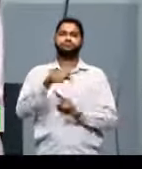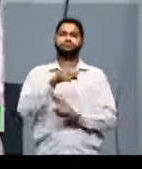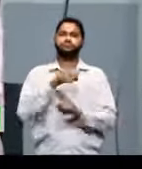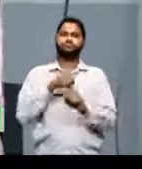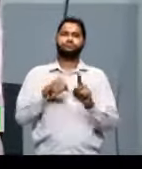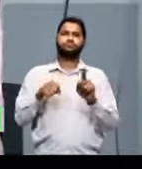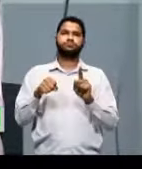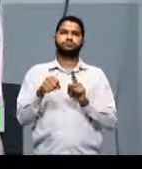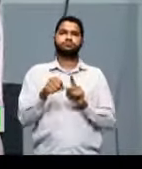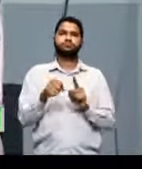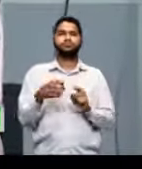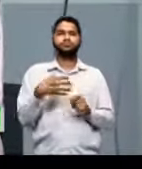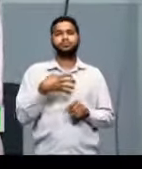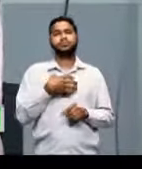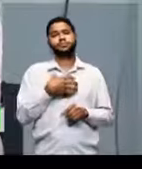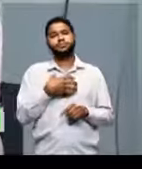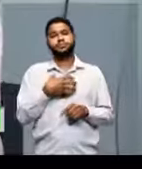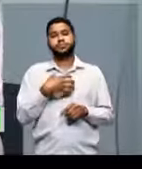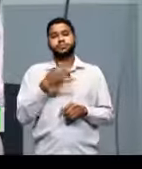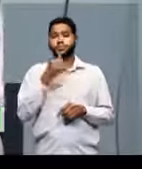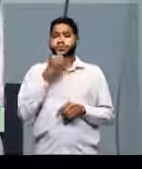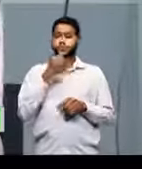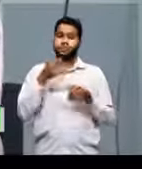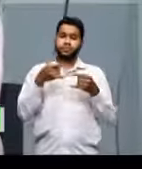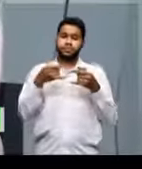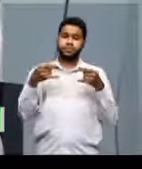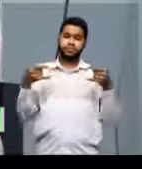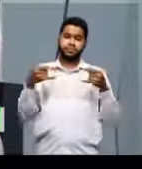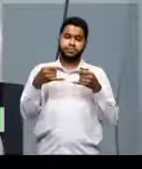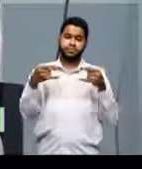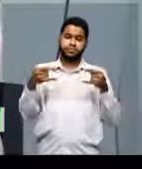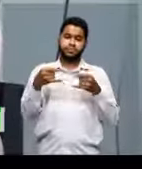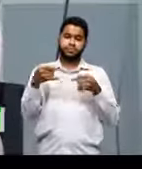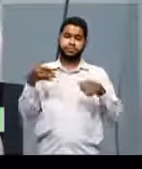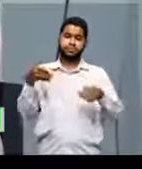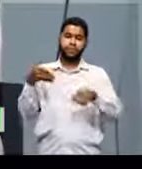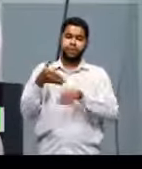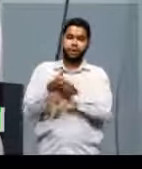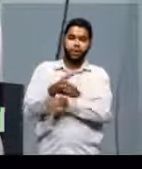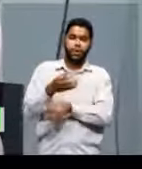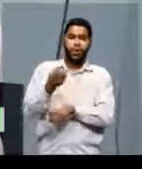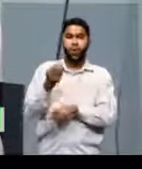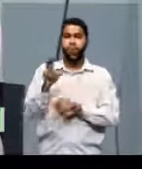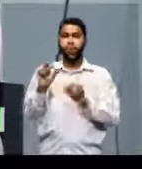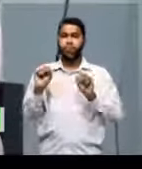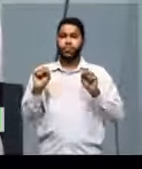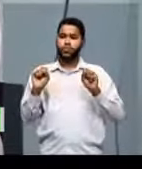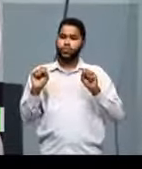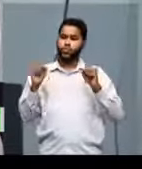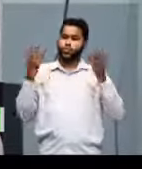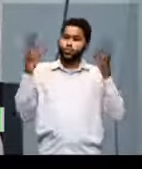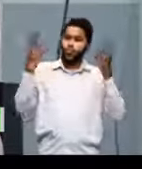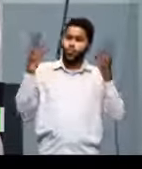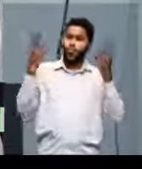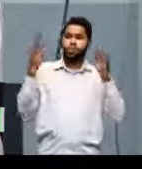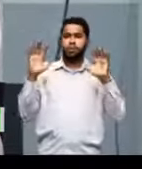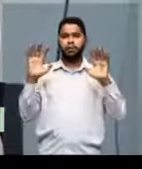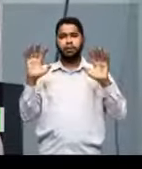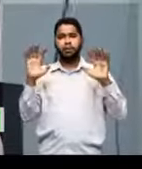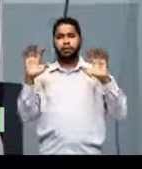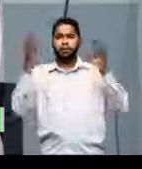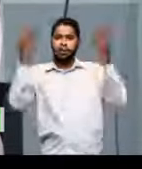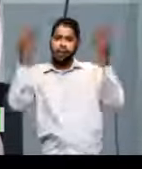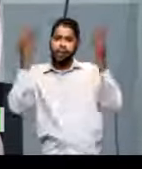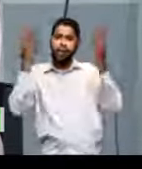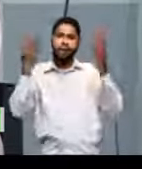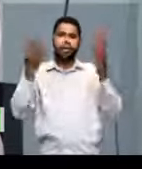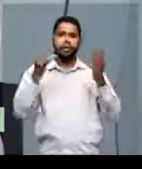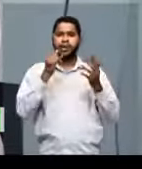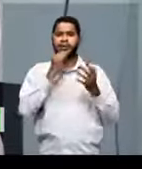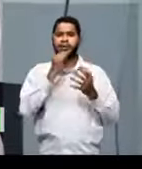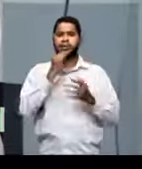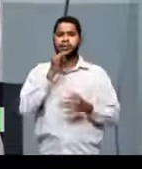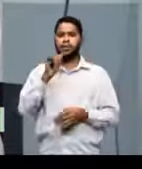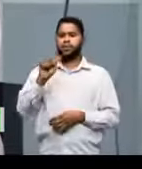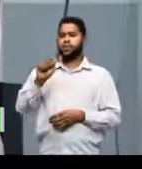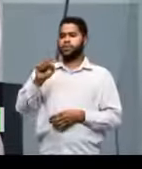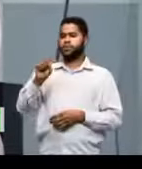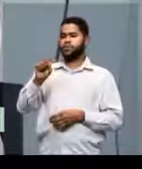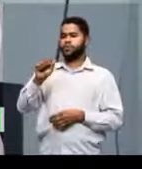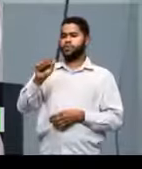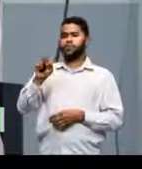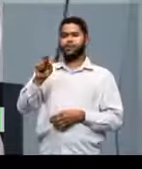na forma de um ingresso, na forma de um show, de um evento, de um sarau, ou seja,